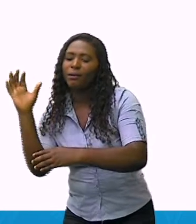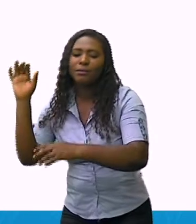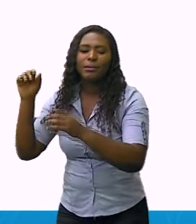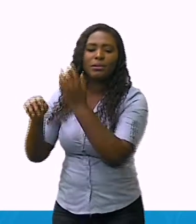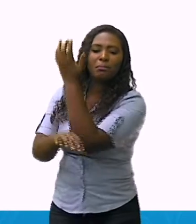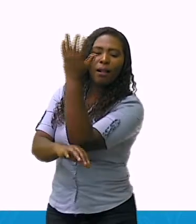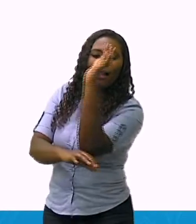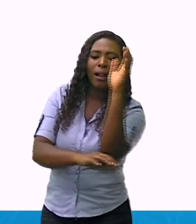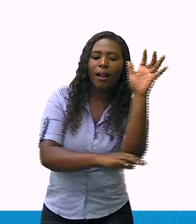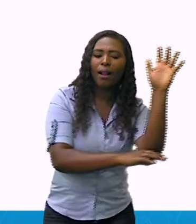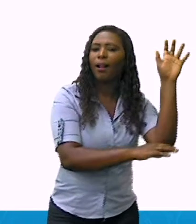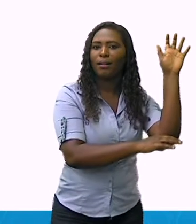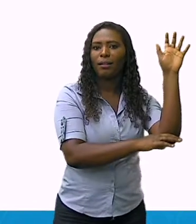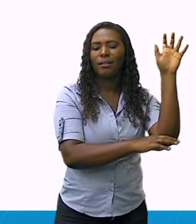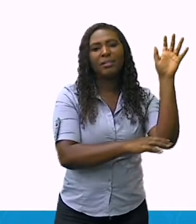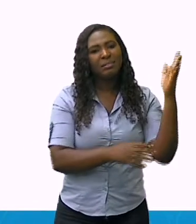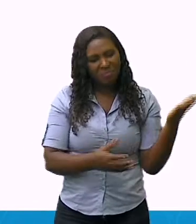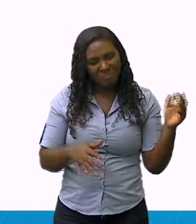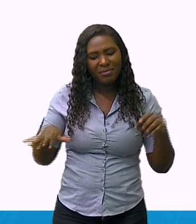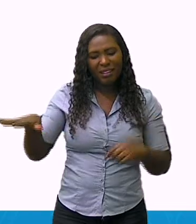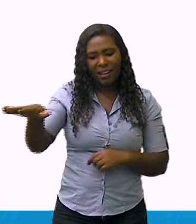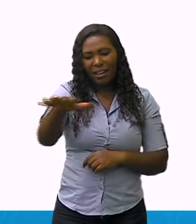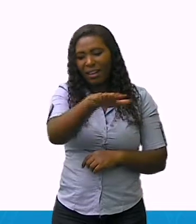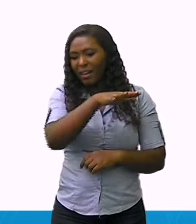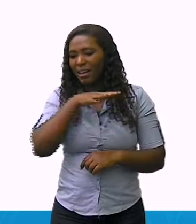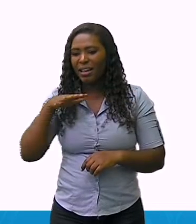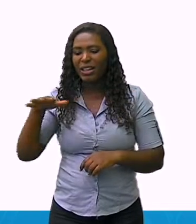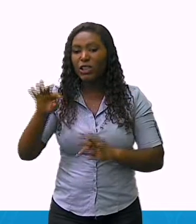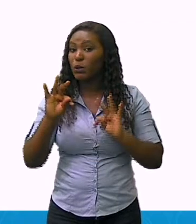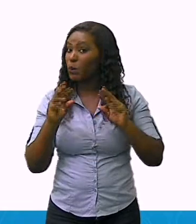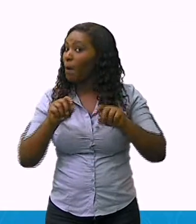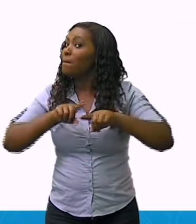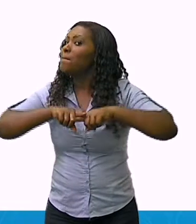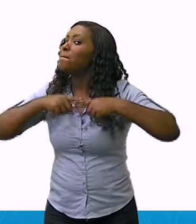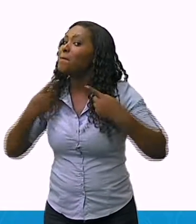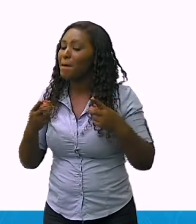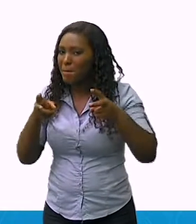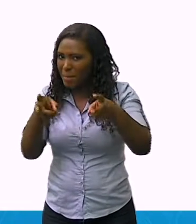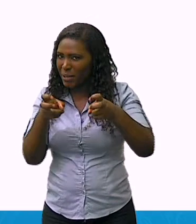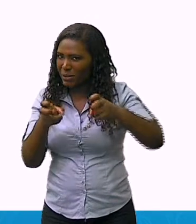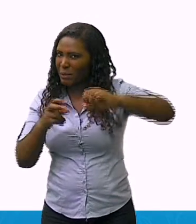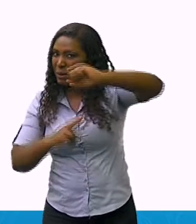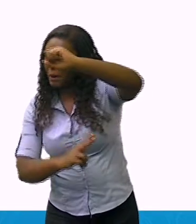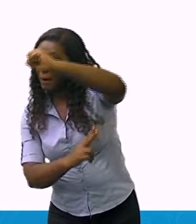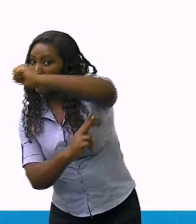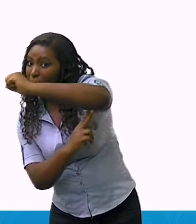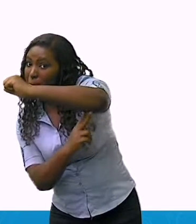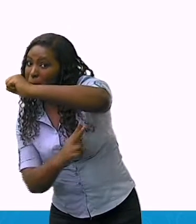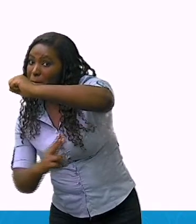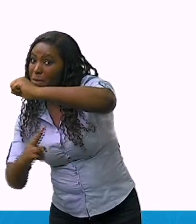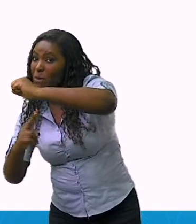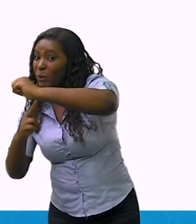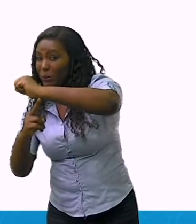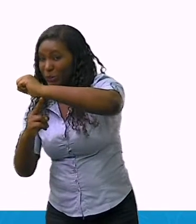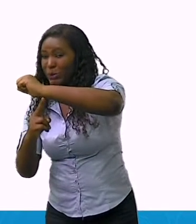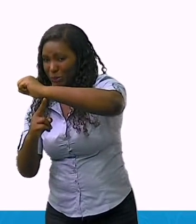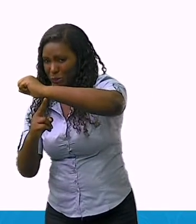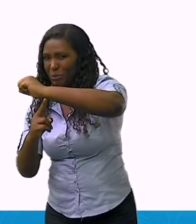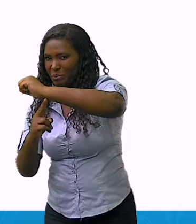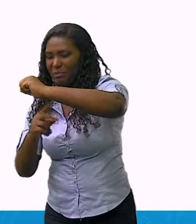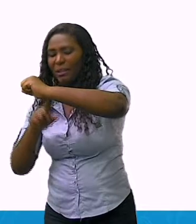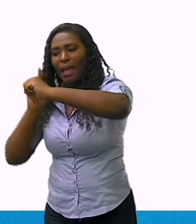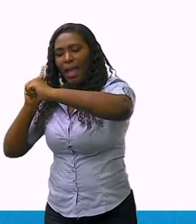esta área. Mas, também é possível identificar a presença da ponte que